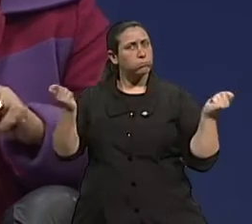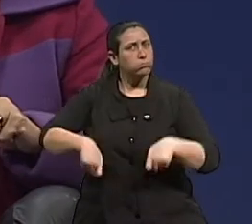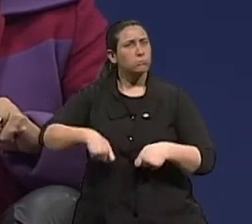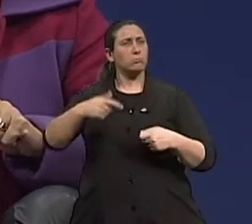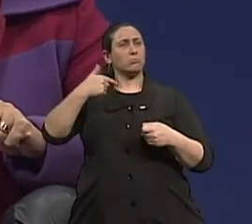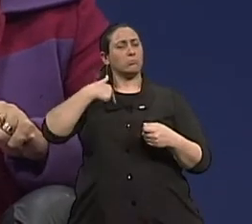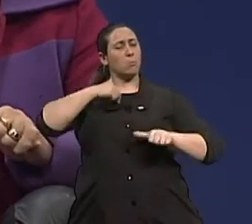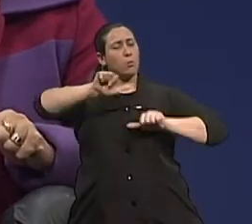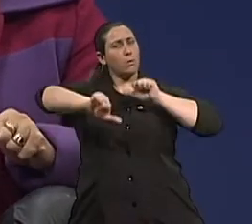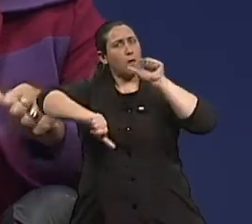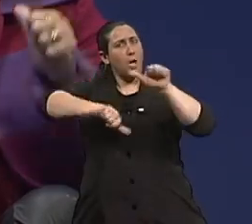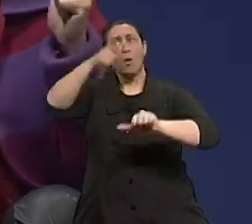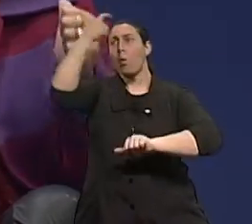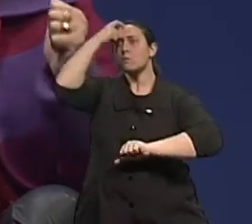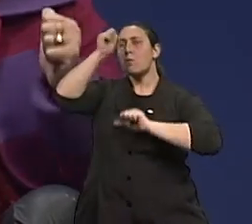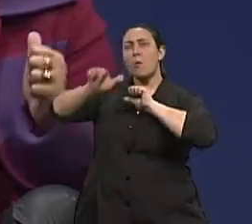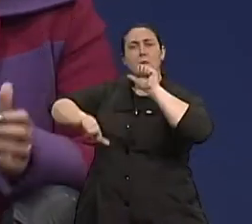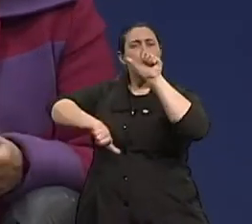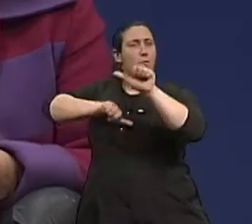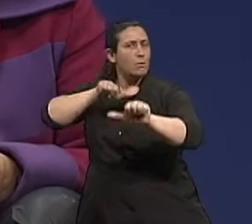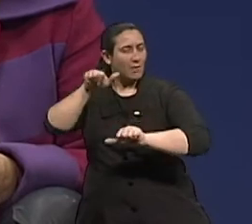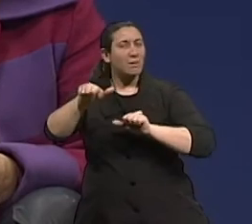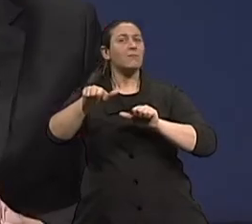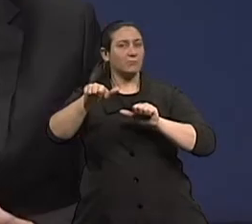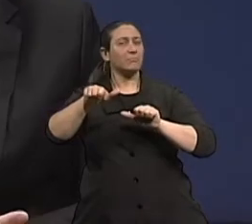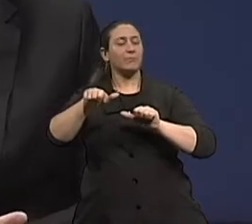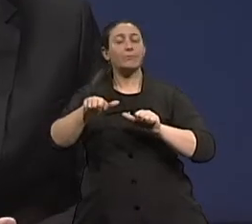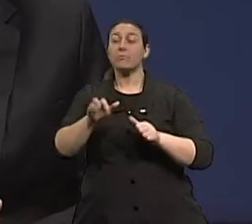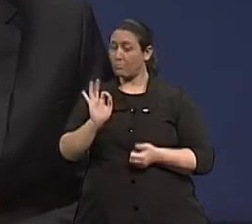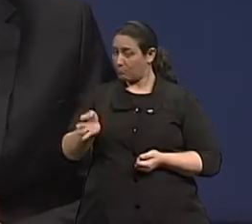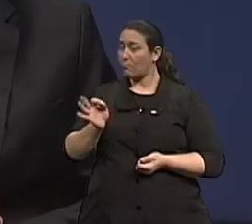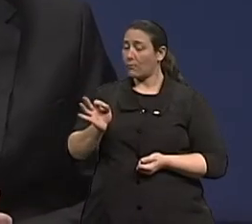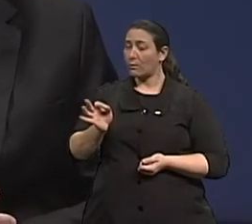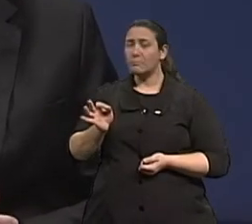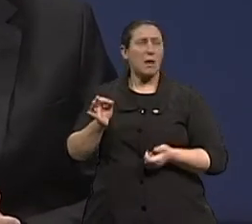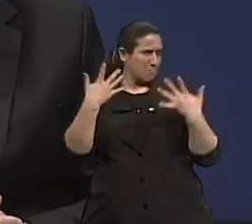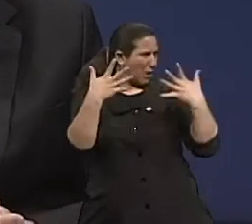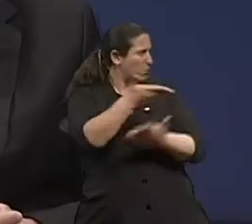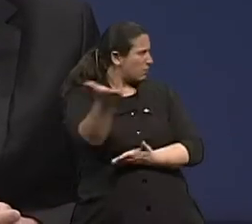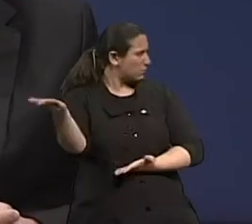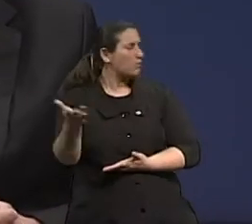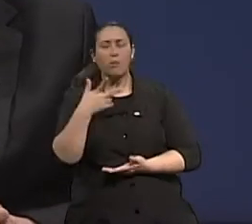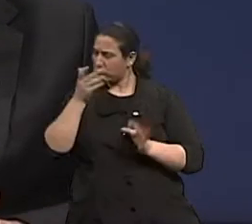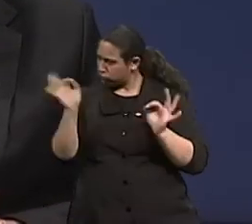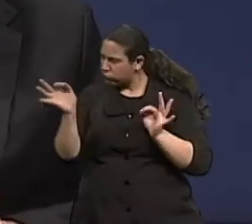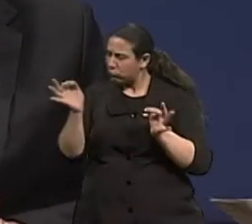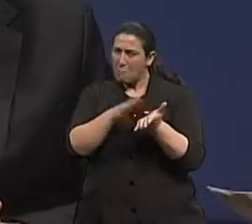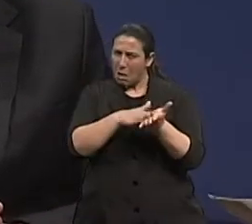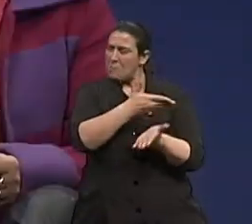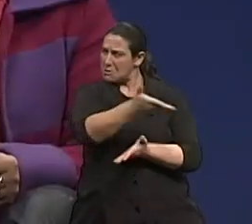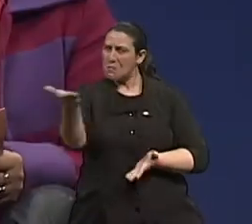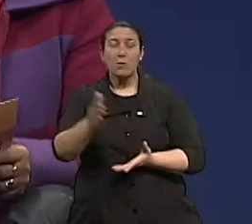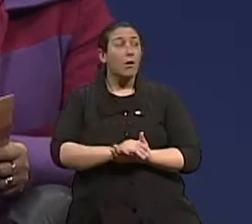transformando, né, daqueles idosos antigos. Perfeito. Parabéns para eles, É, parabéns para ele mesmo, né?